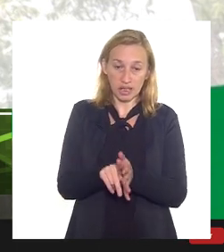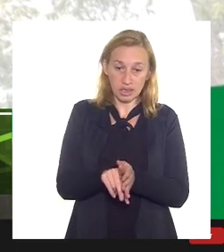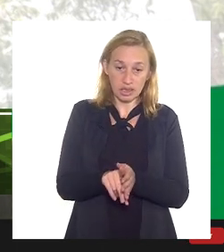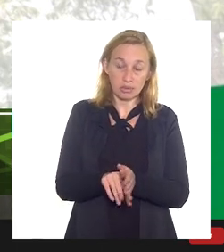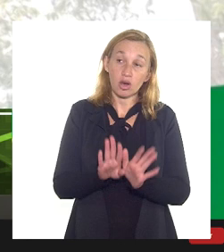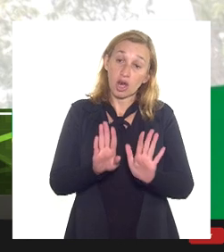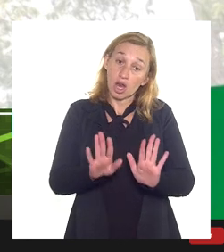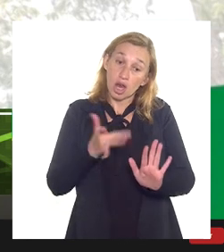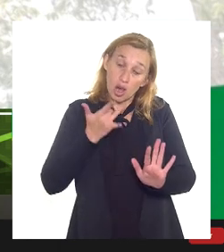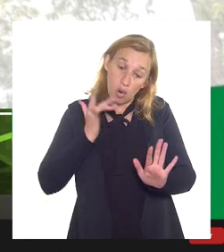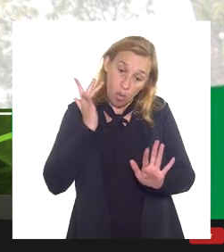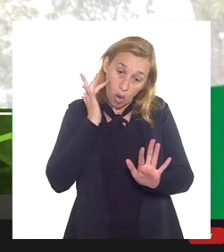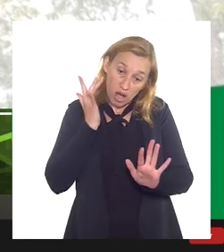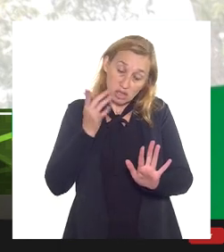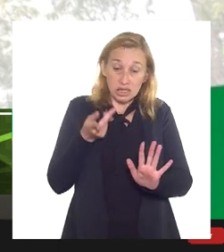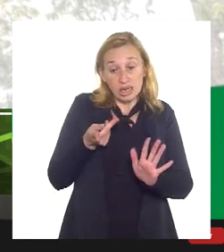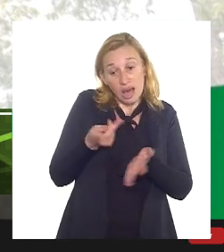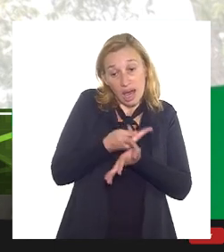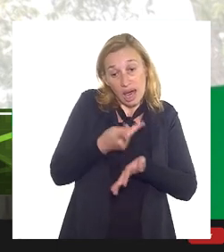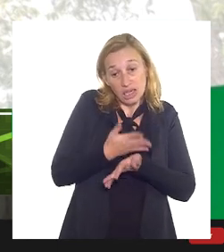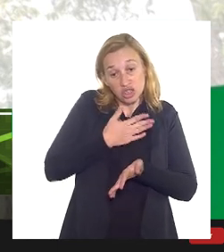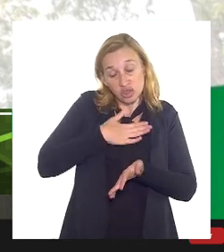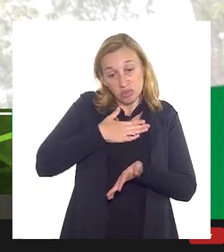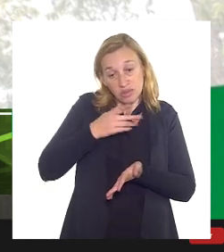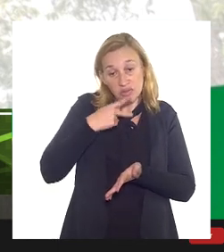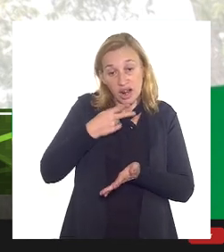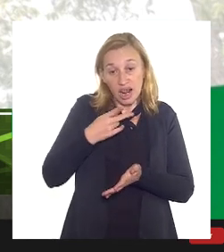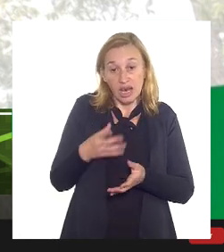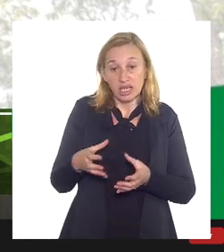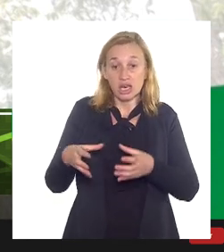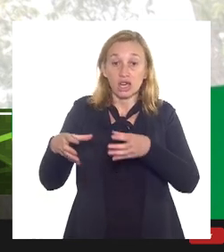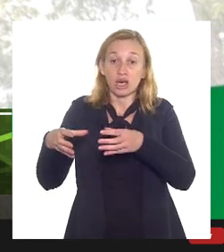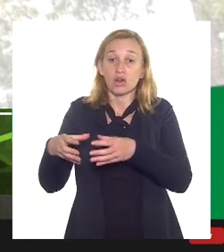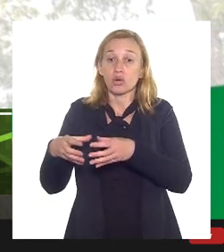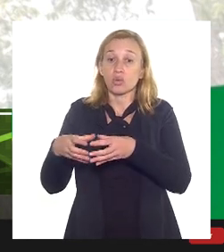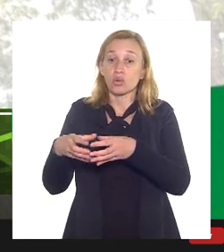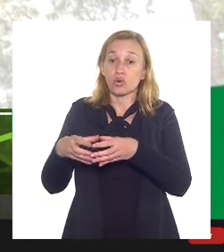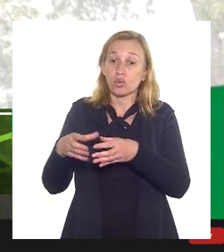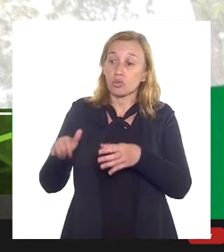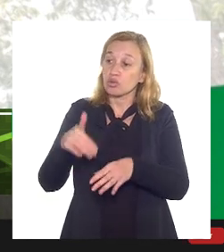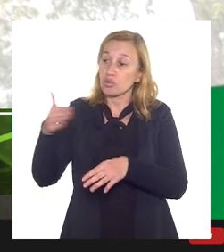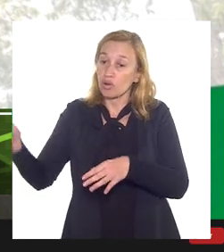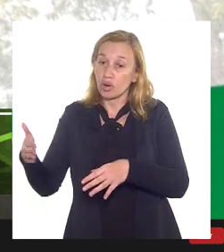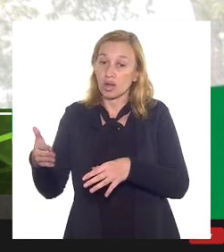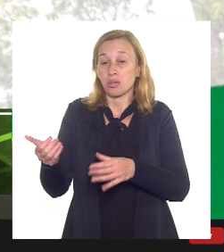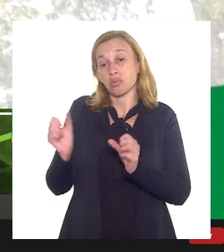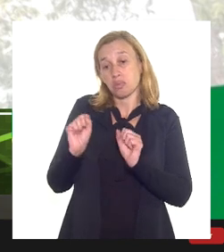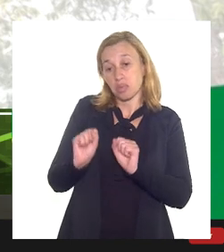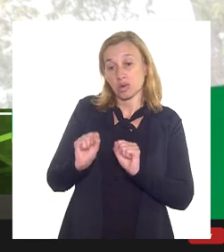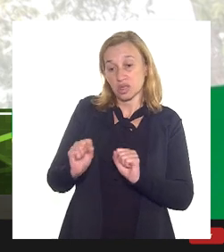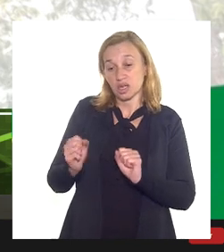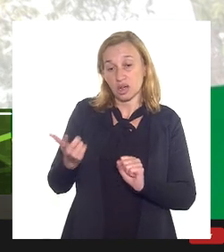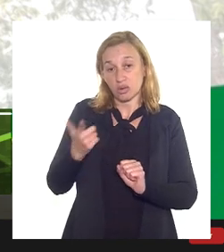inadequado da minha parte dizer o que terceiros poderão ou fazer em relação a esse gasto